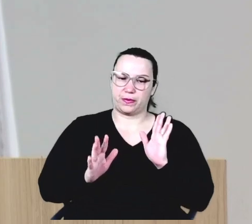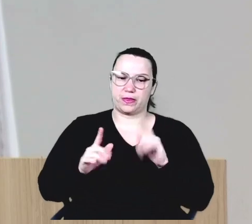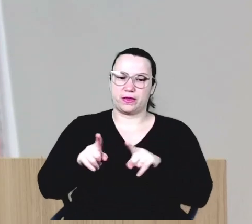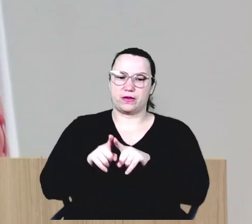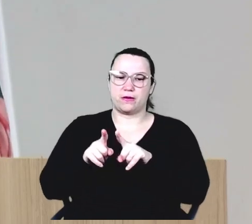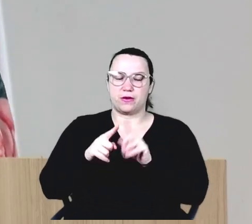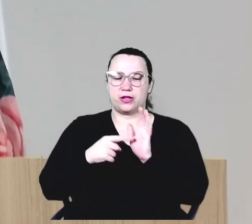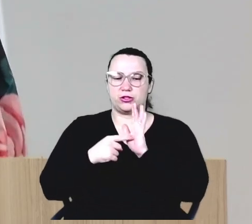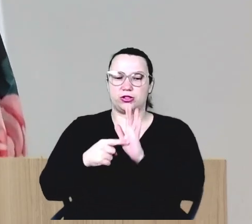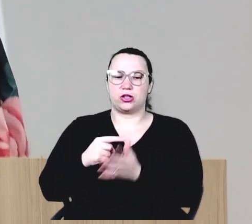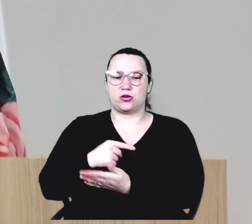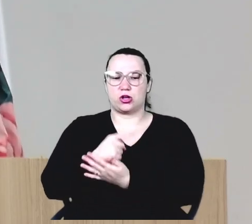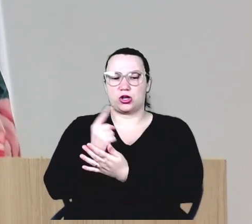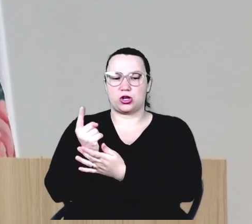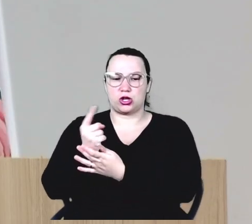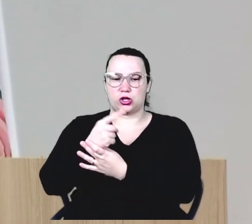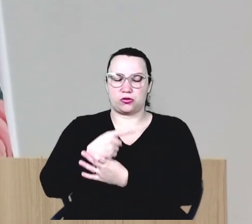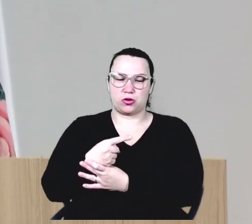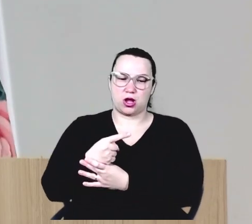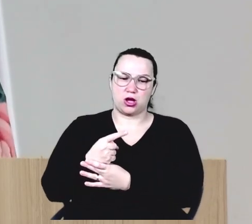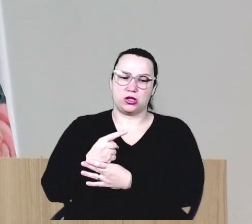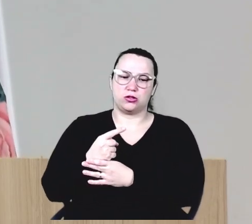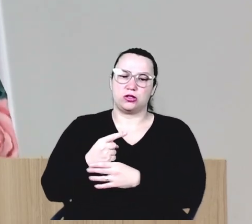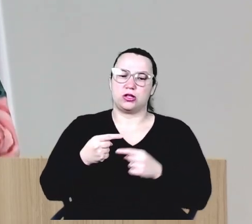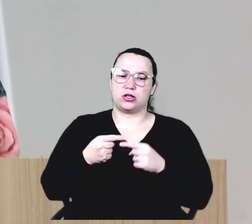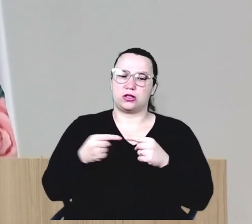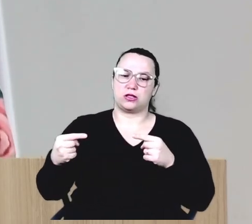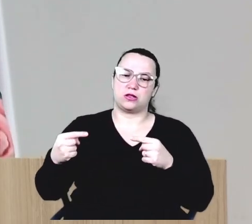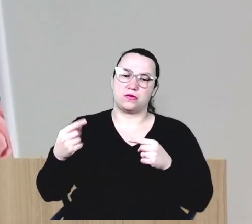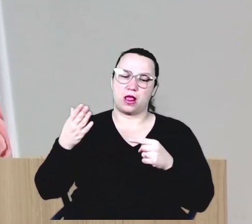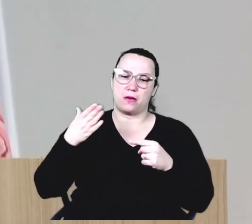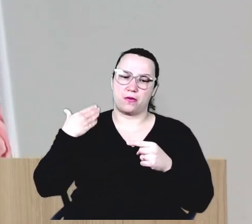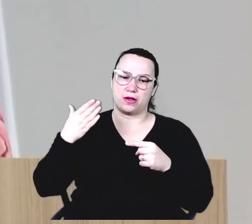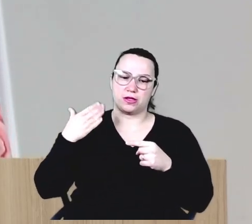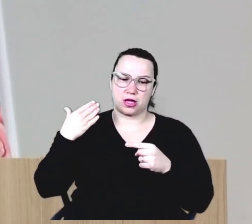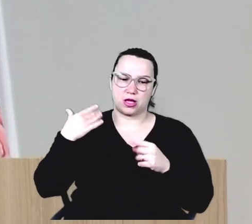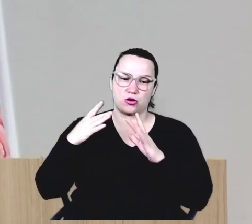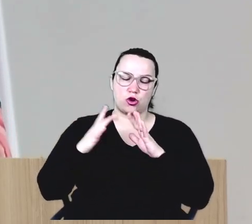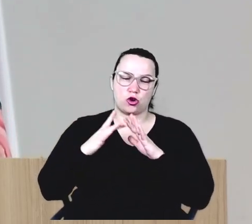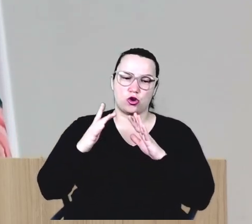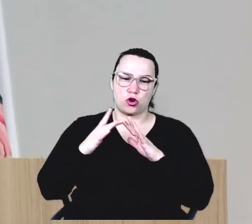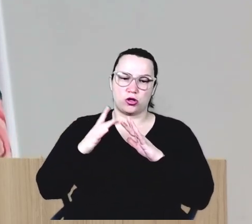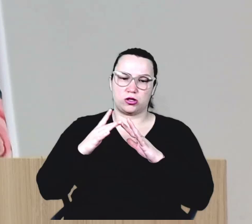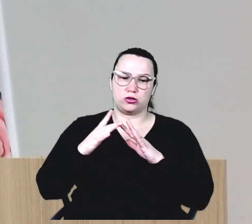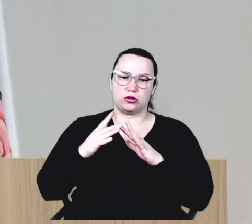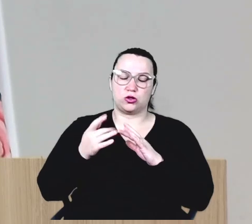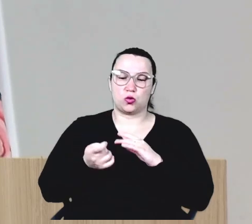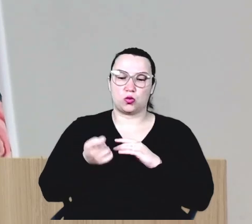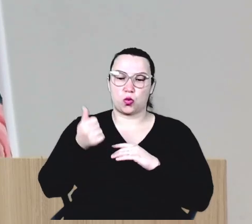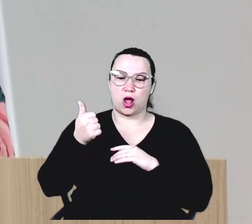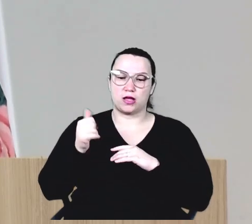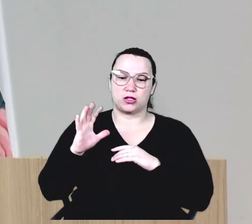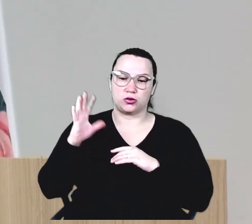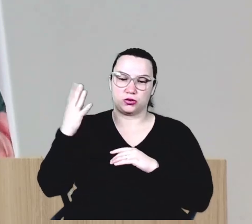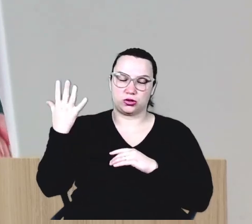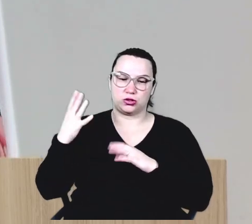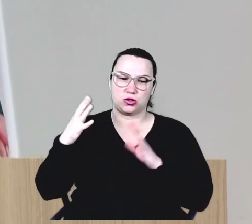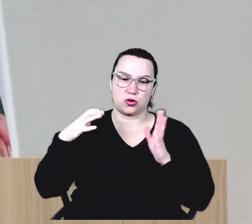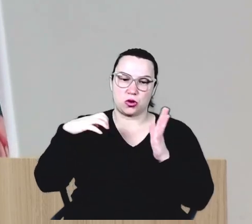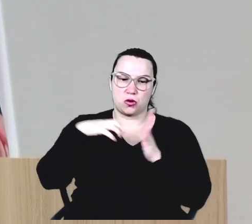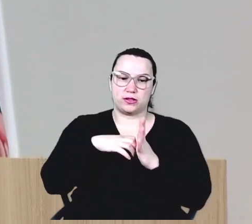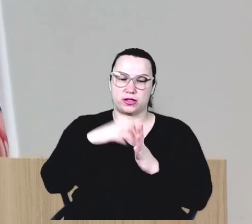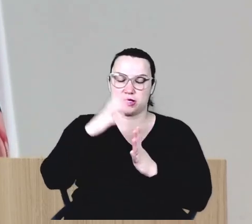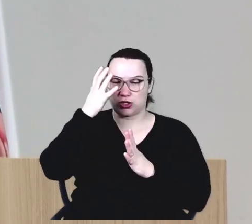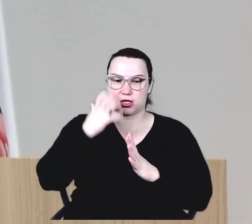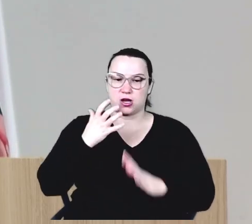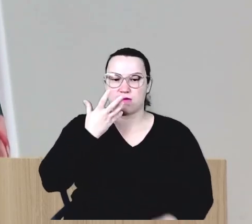velocidade no parque Anhambi, que na semana passada entraram em contato comigo, que quase aconteceu um acidente bem grave com crianças,